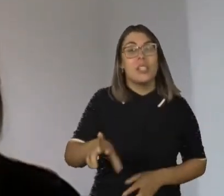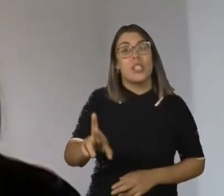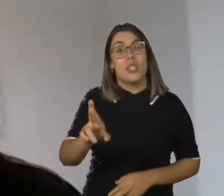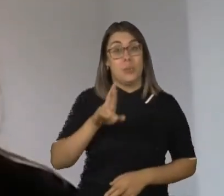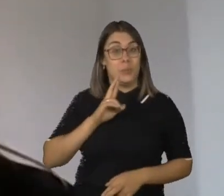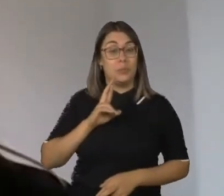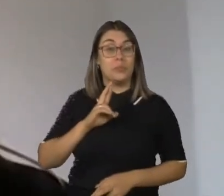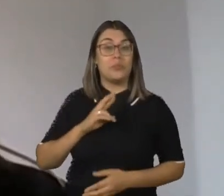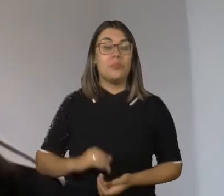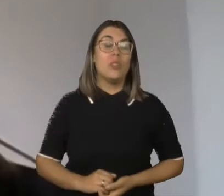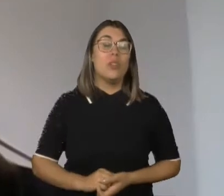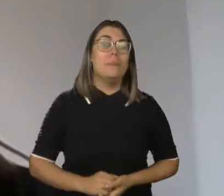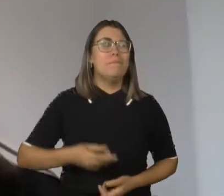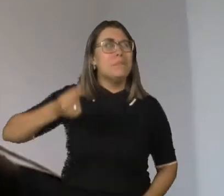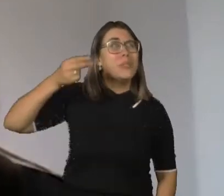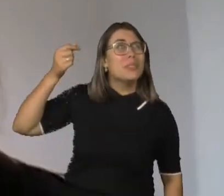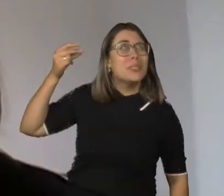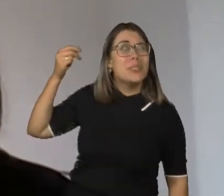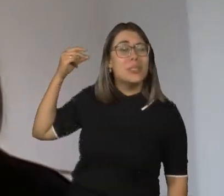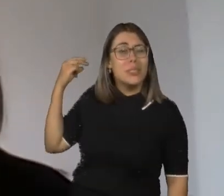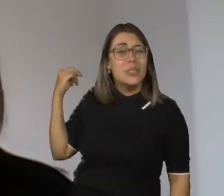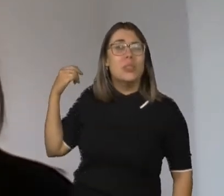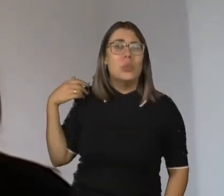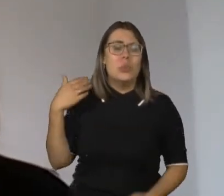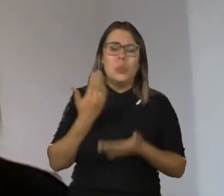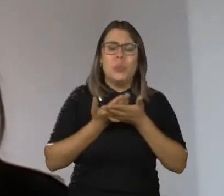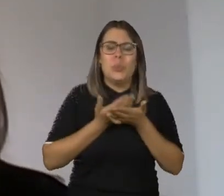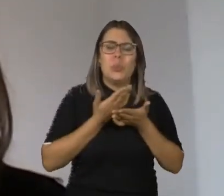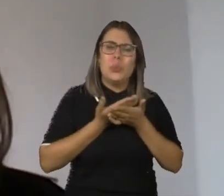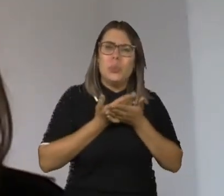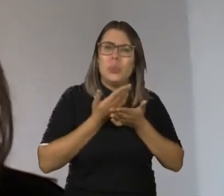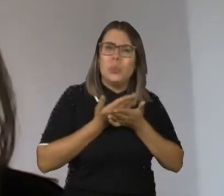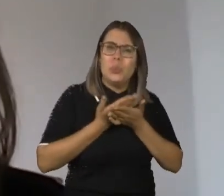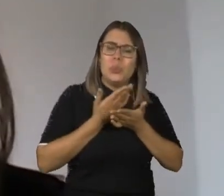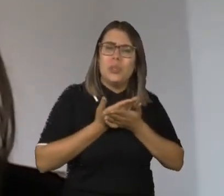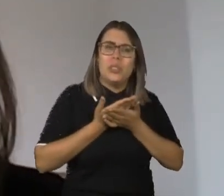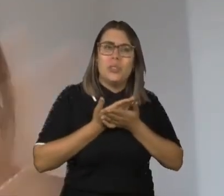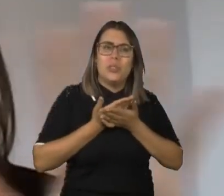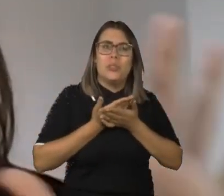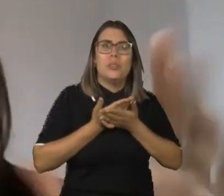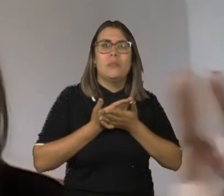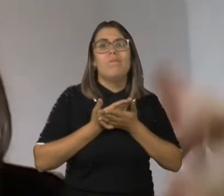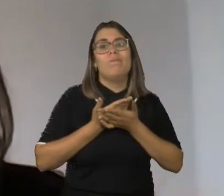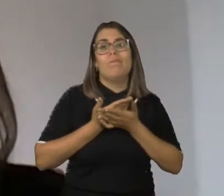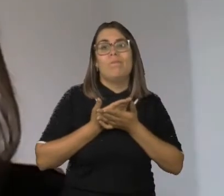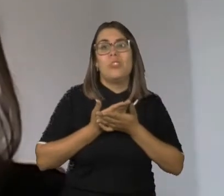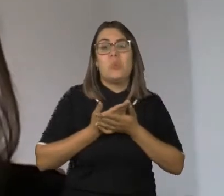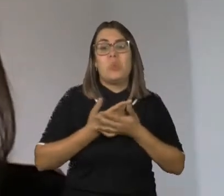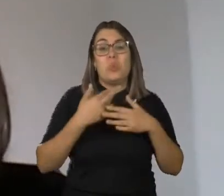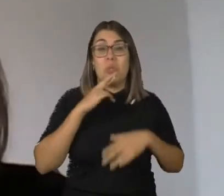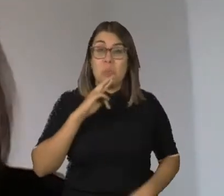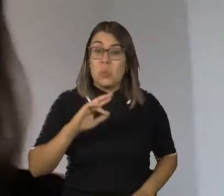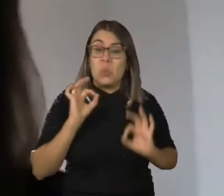mesmo no século passado, a multiplicidade de nomes para a sua condição foi extraordinária.